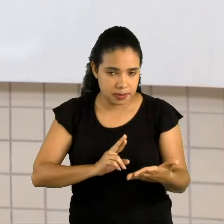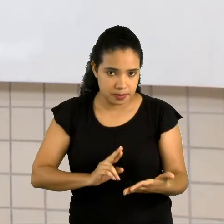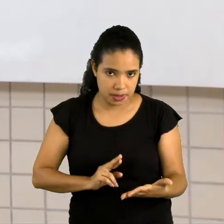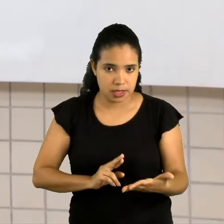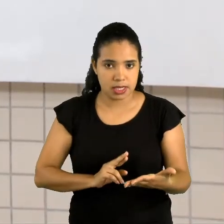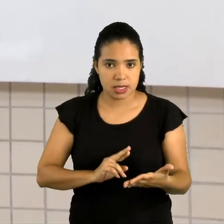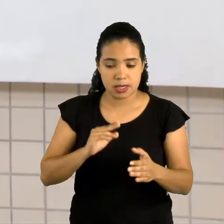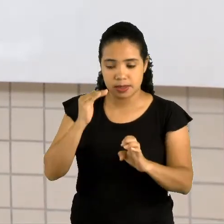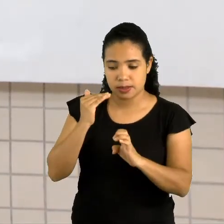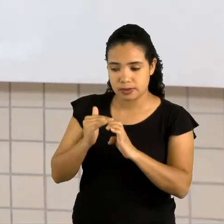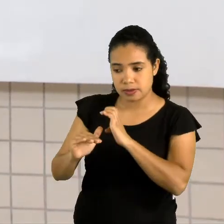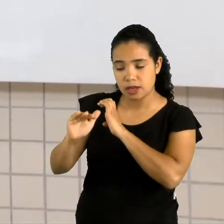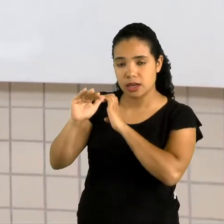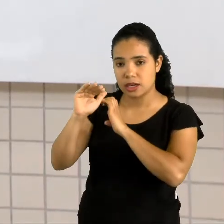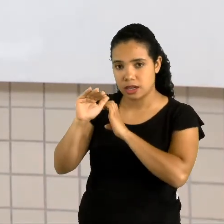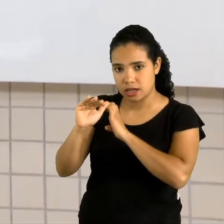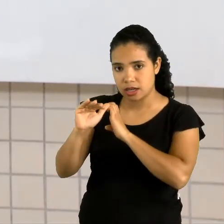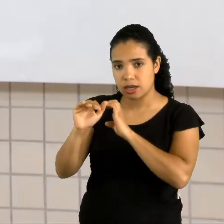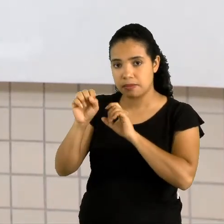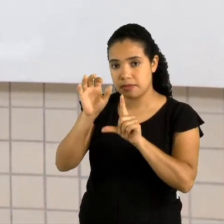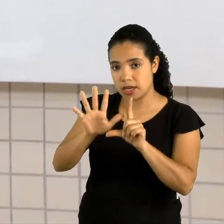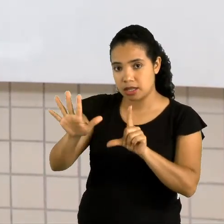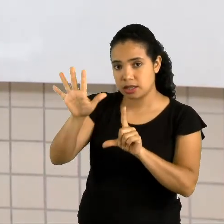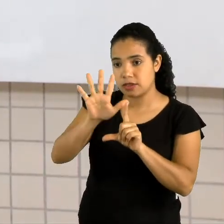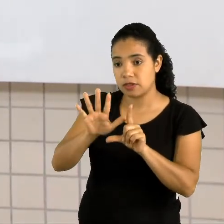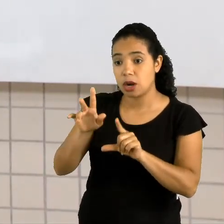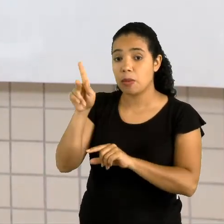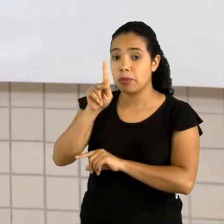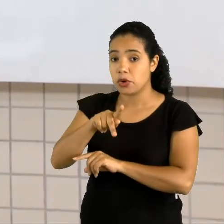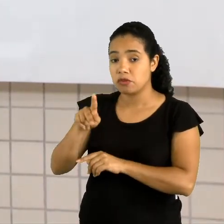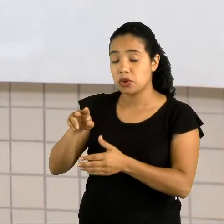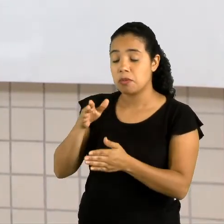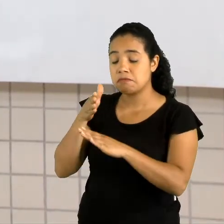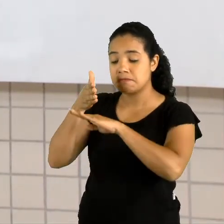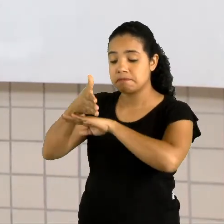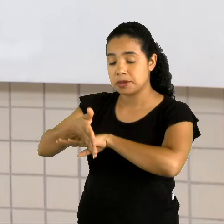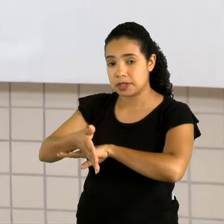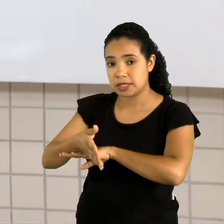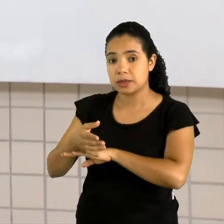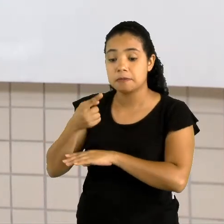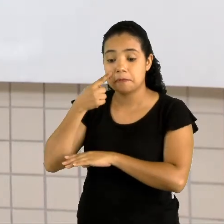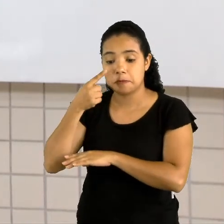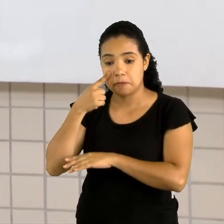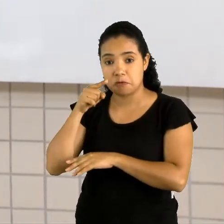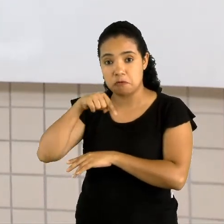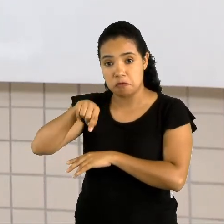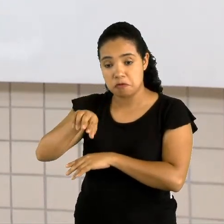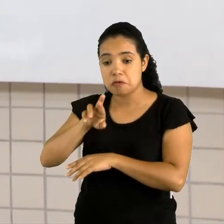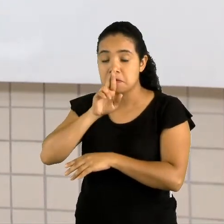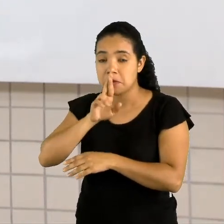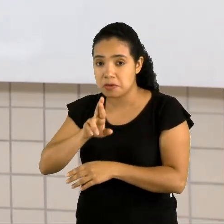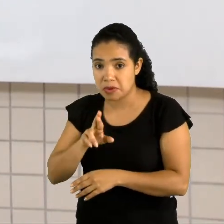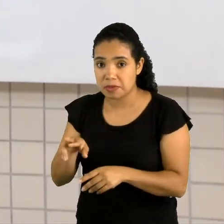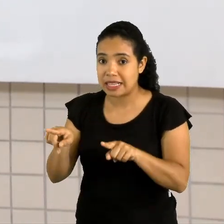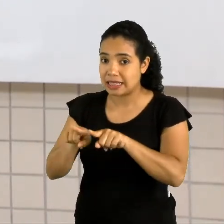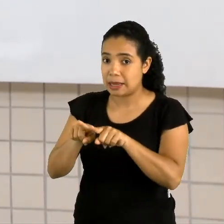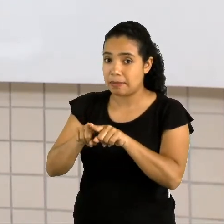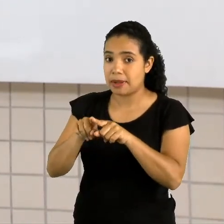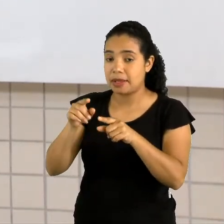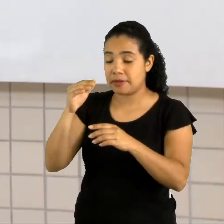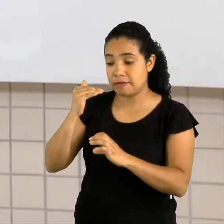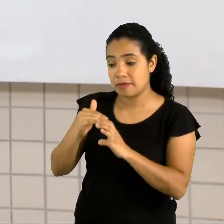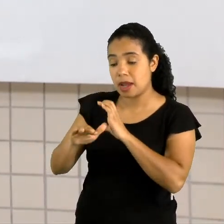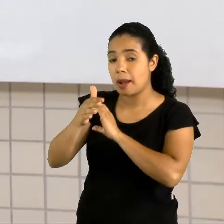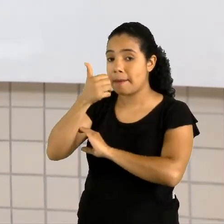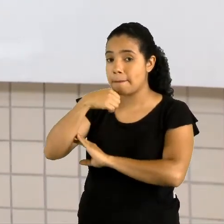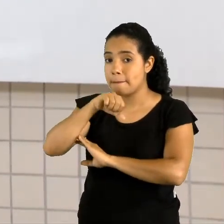ela é enviada para a plataforma. E o professor acessa lá e vê lá o que você fez. E também é enviado para a sua mãe,